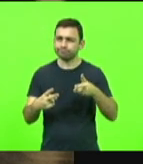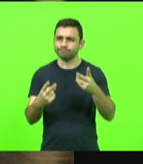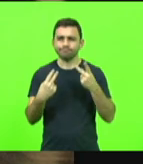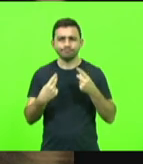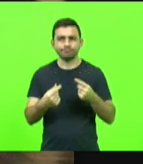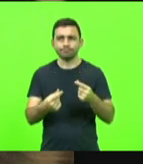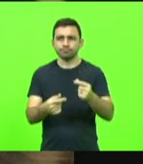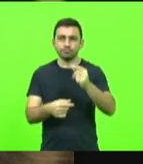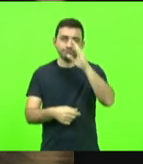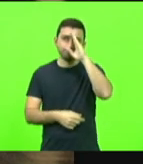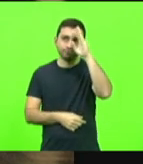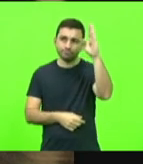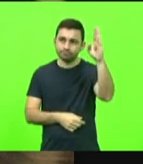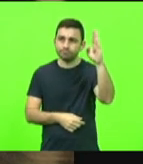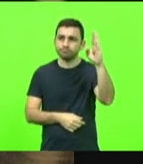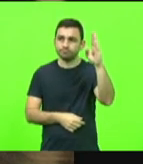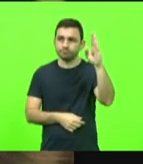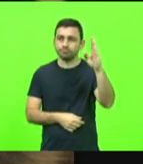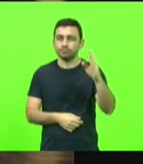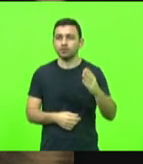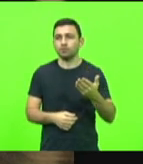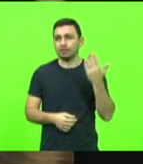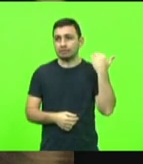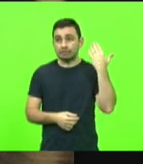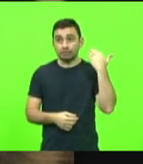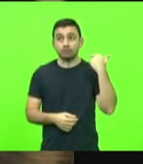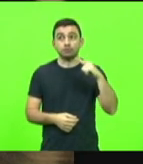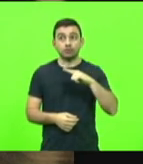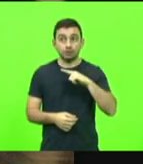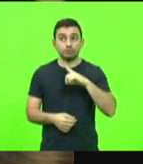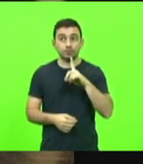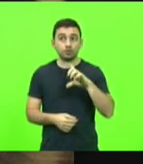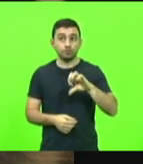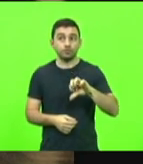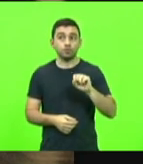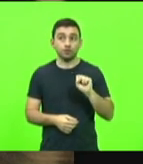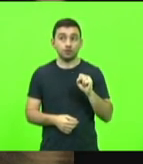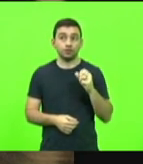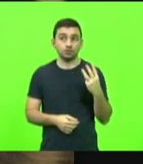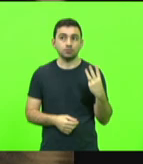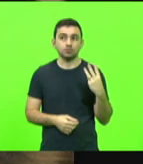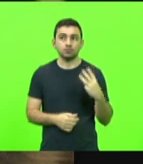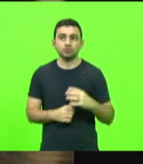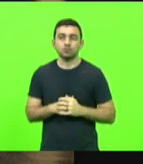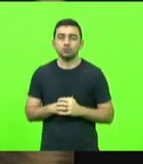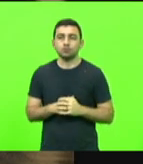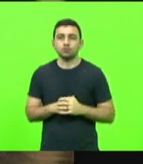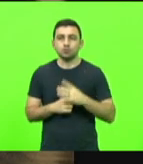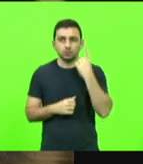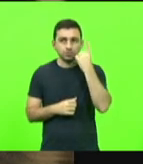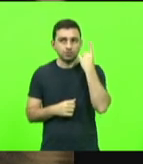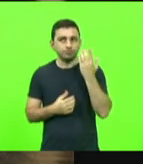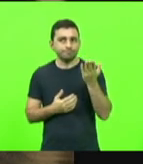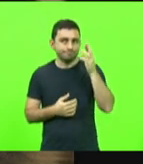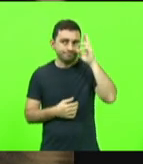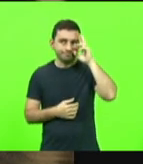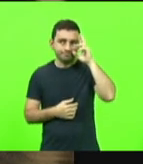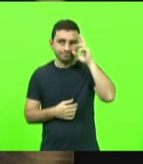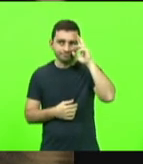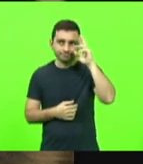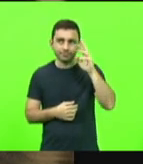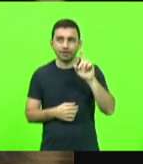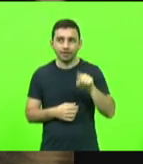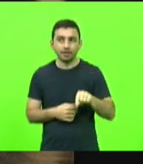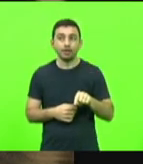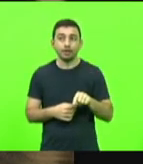nas circunstâncias que nós servimos. Em 1983, o deputado Alba sabe que foi a